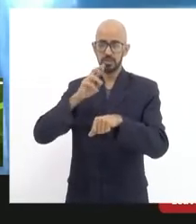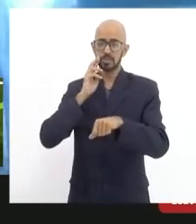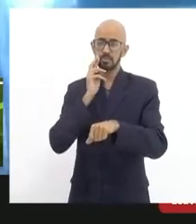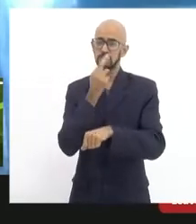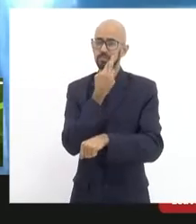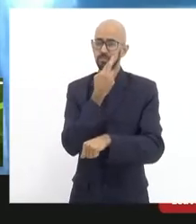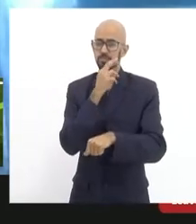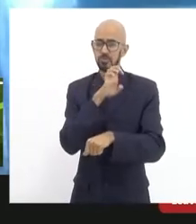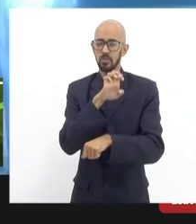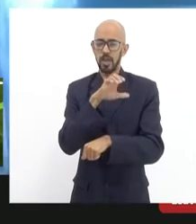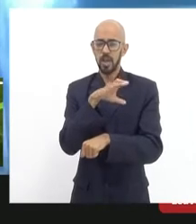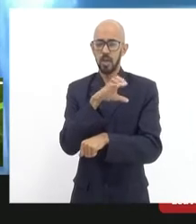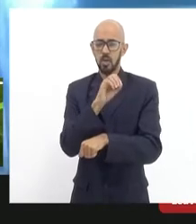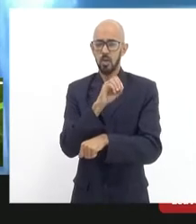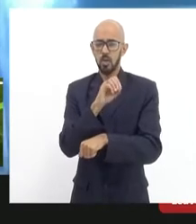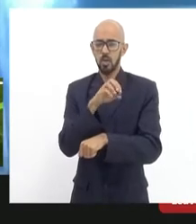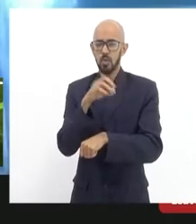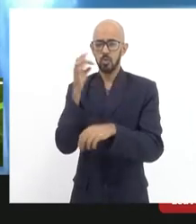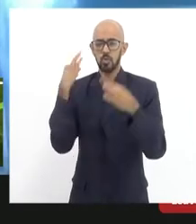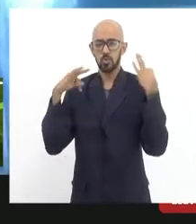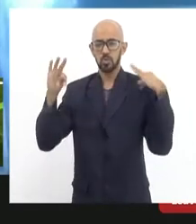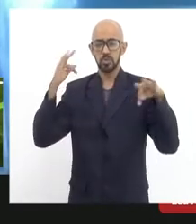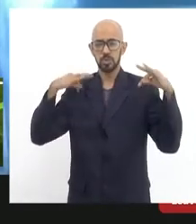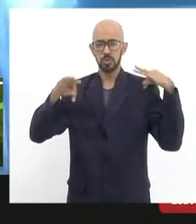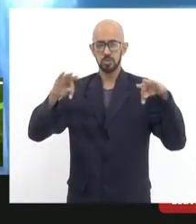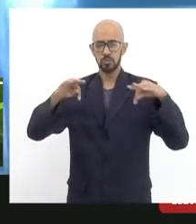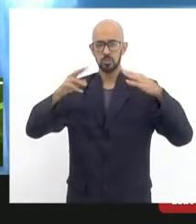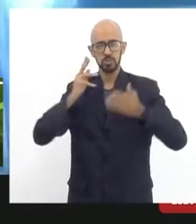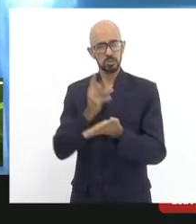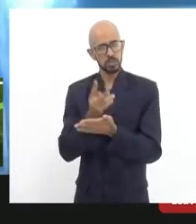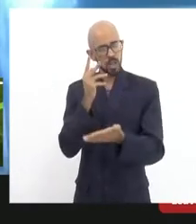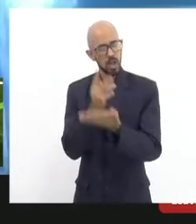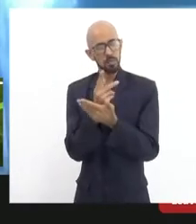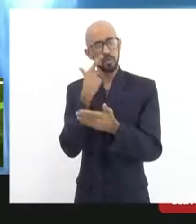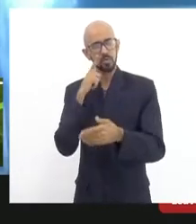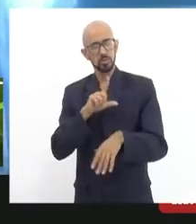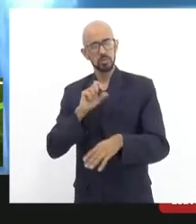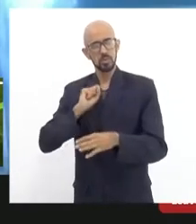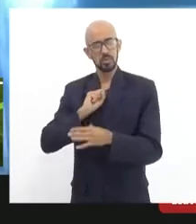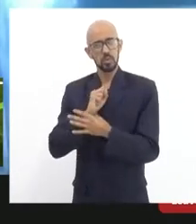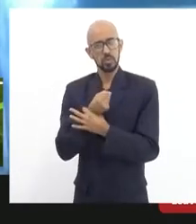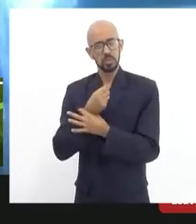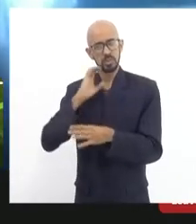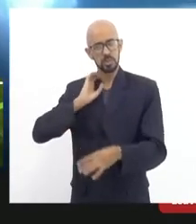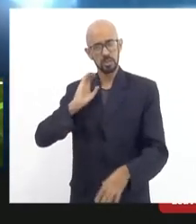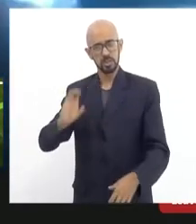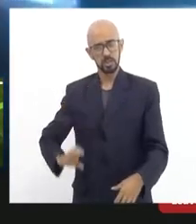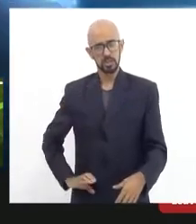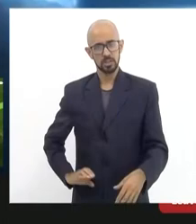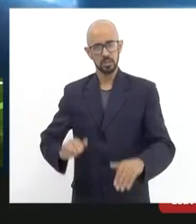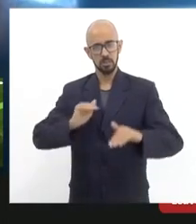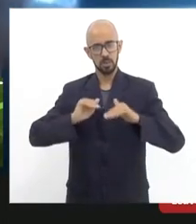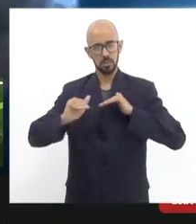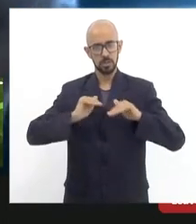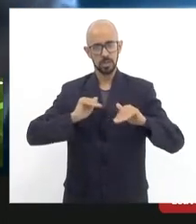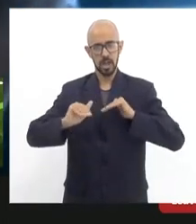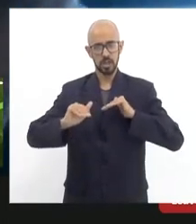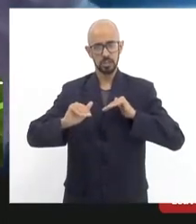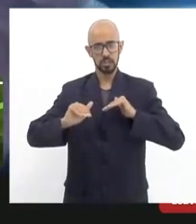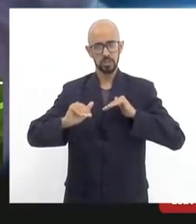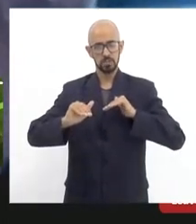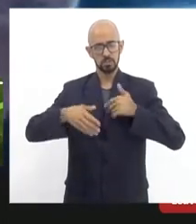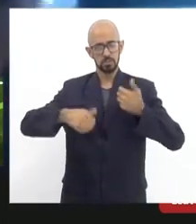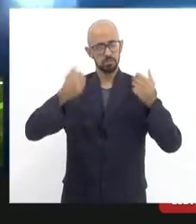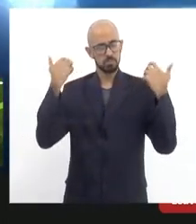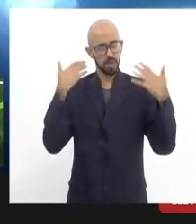ecoturismo, mas sempre garantindo segurança, cidadania e mobilidade. Parabéns para a Mast.